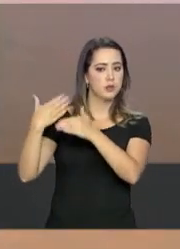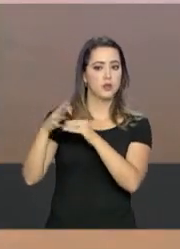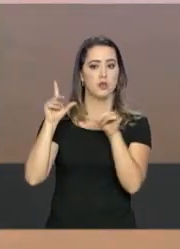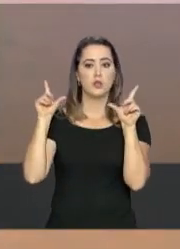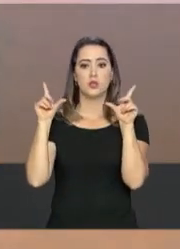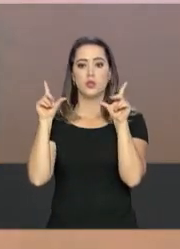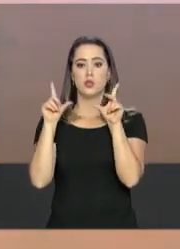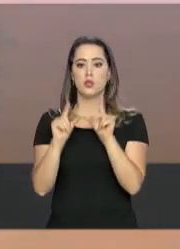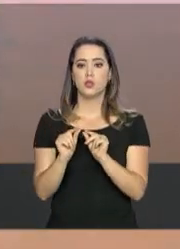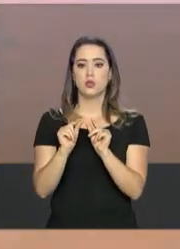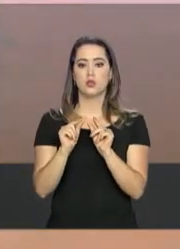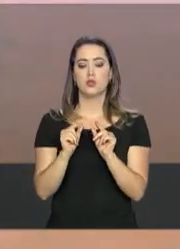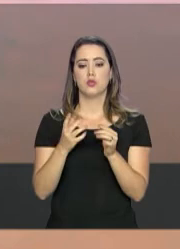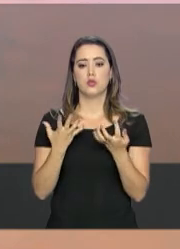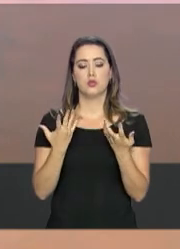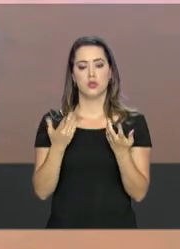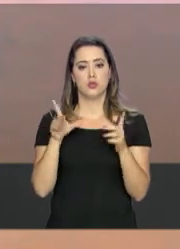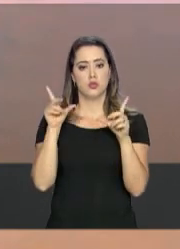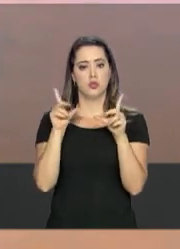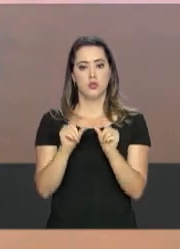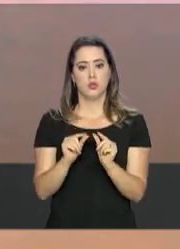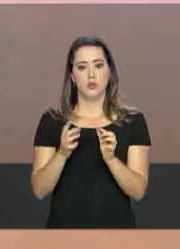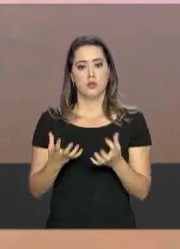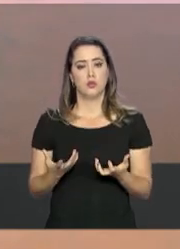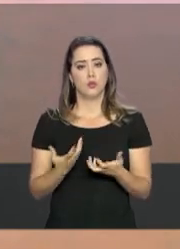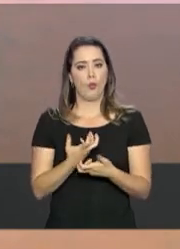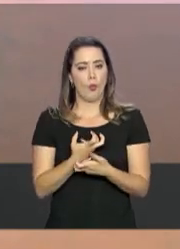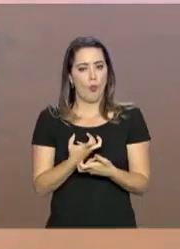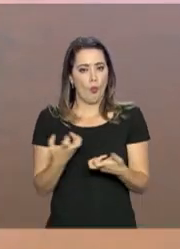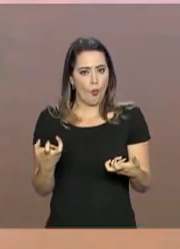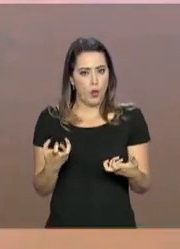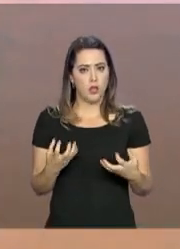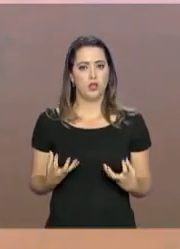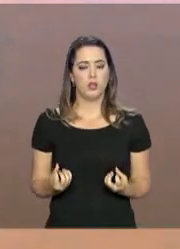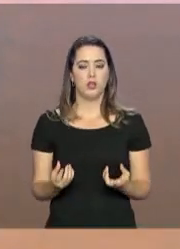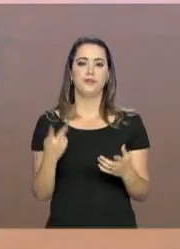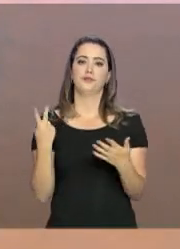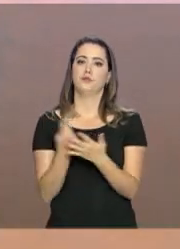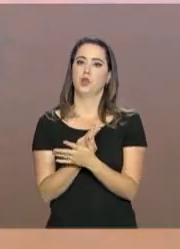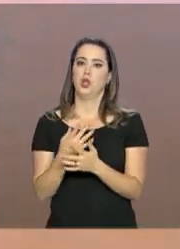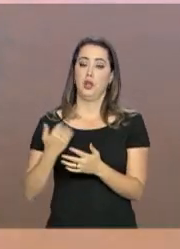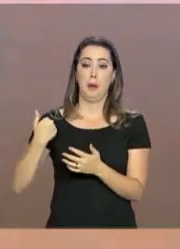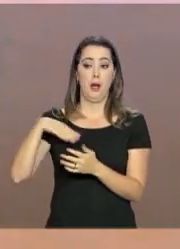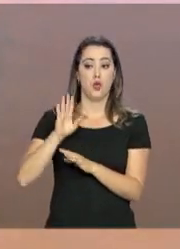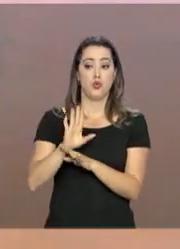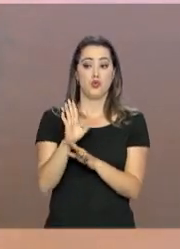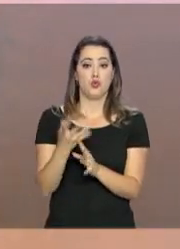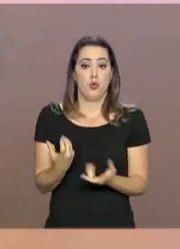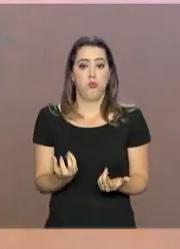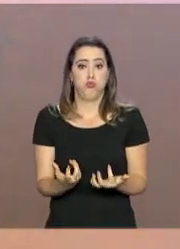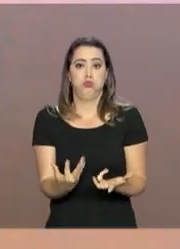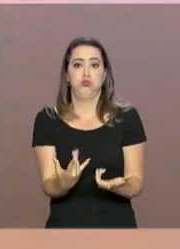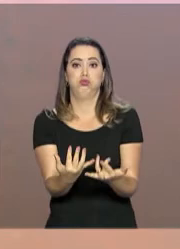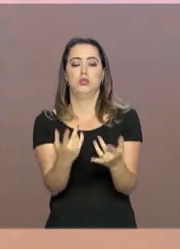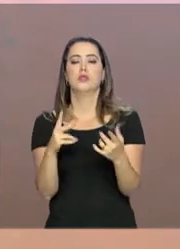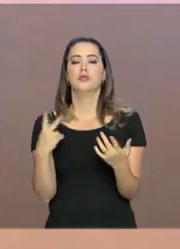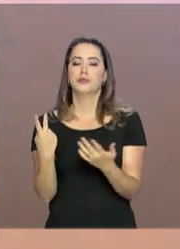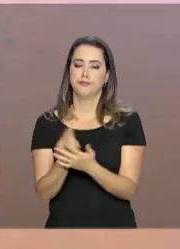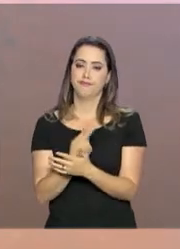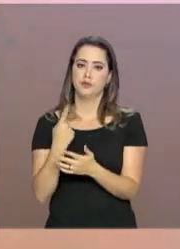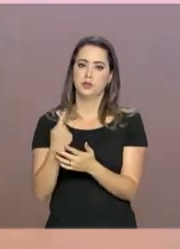Ela reduz bastante o combustível, a matéria seca que vai formar o incêndio. E esses incêndios que eventualmente vão